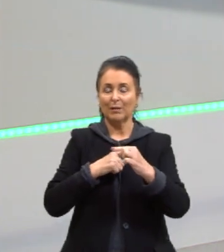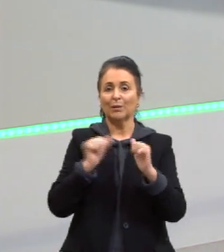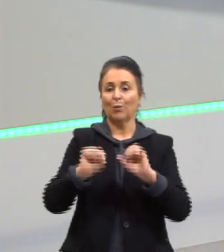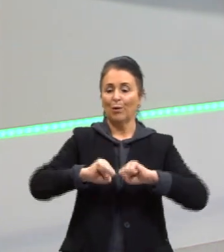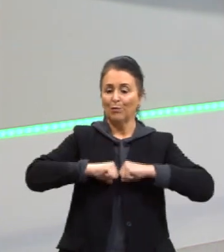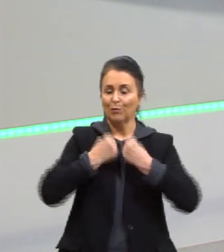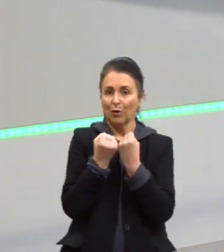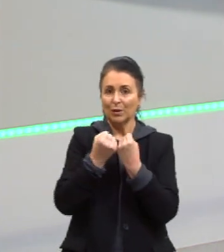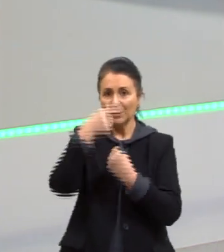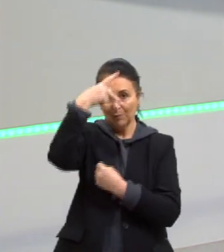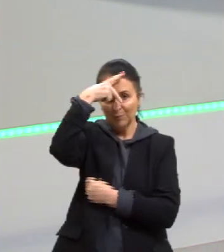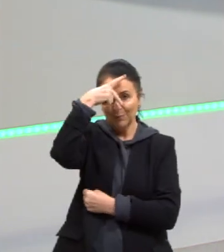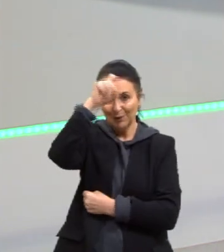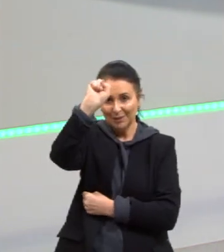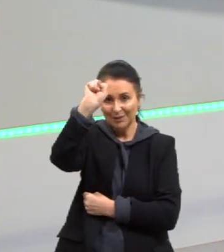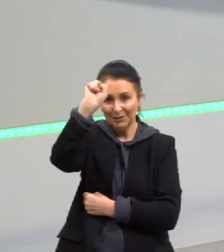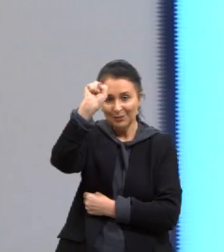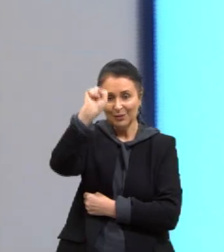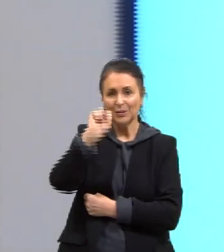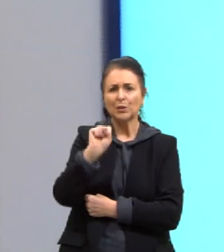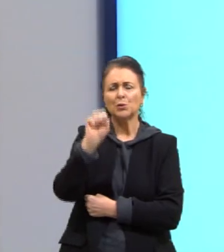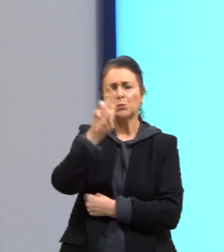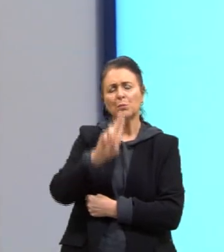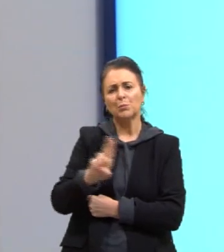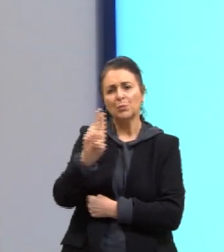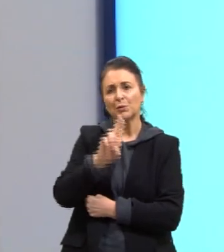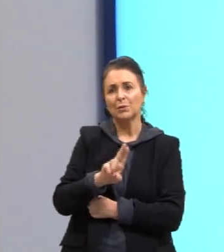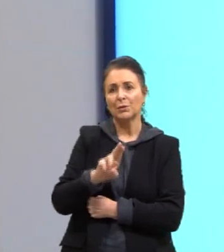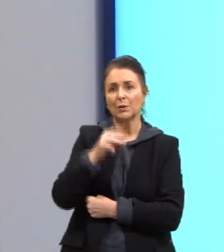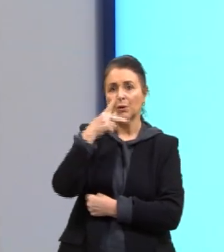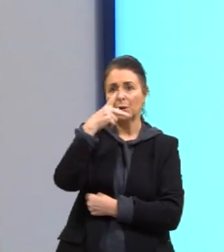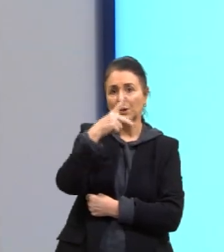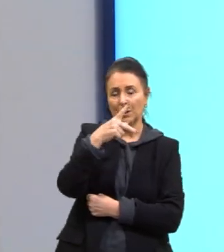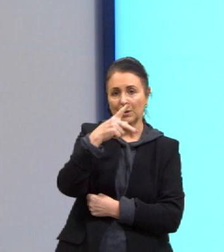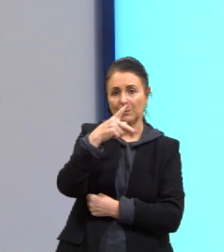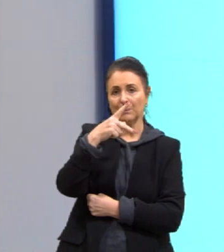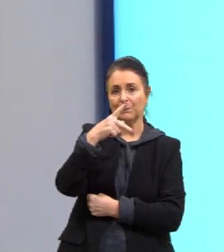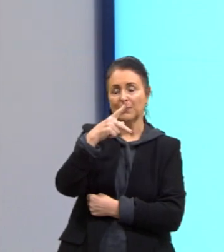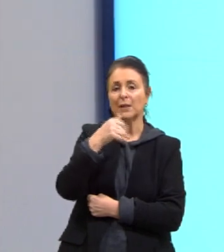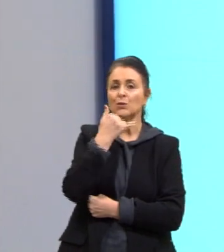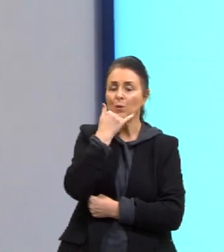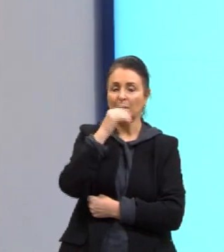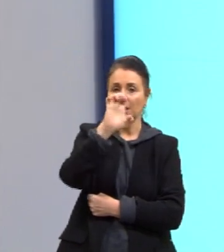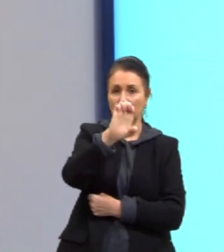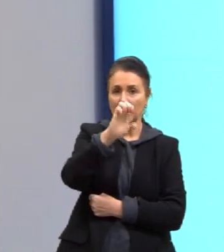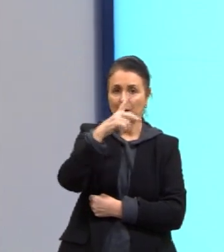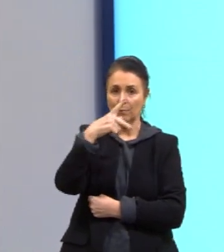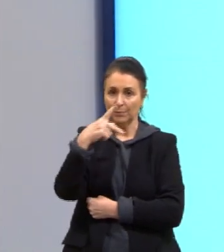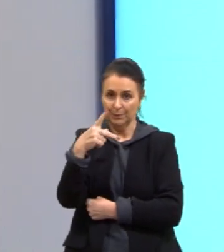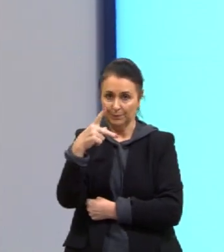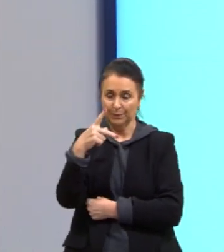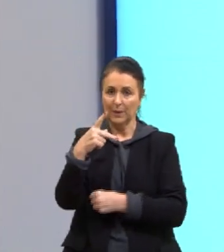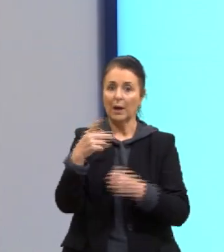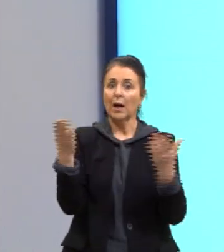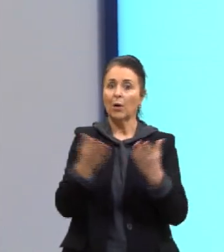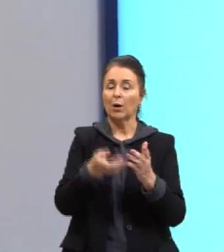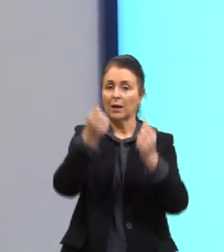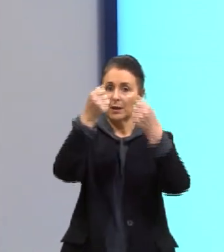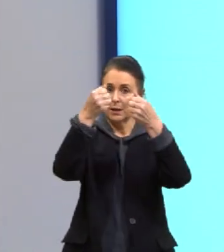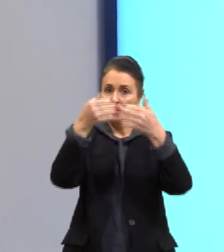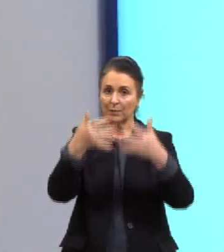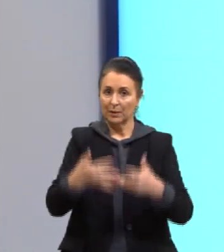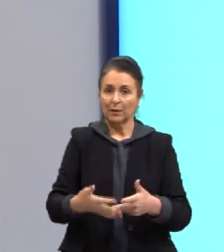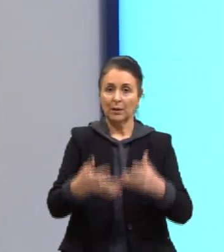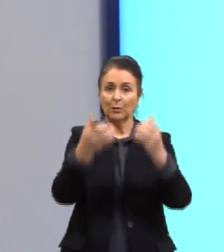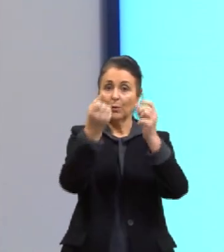A gente pode colocar só EP também, mas como a gente está falando de gravitacional, eu escolhi colocar PG